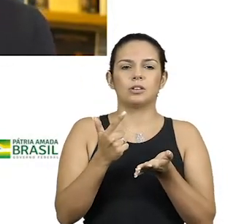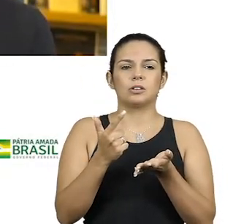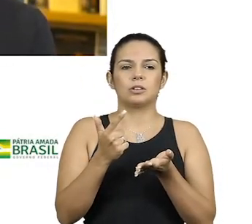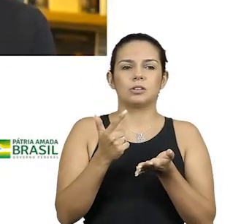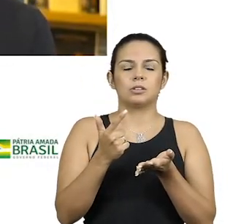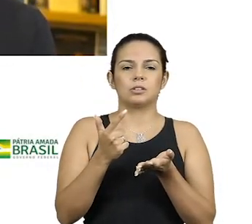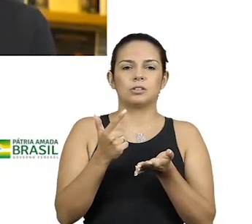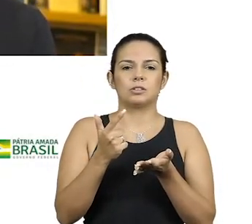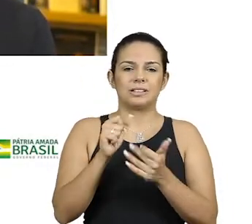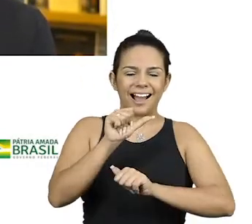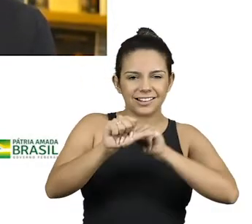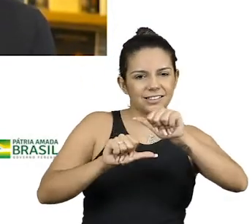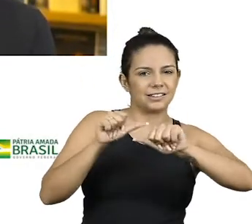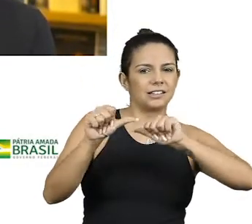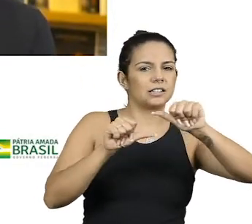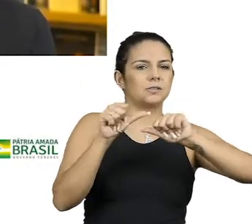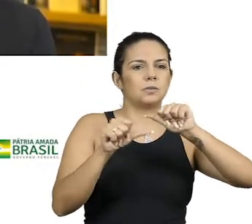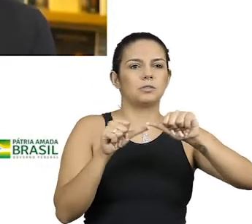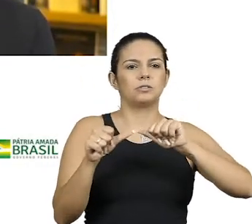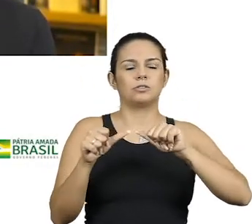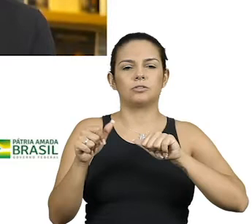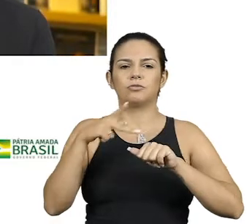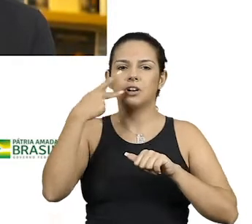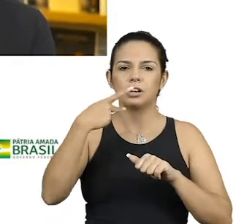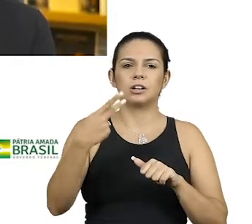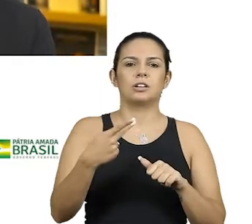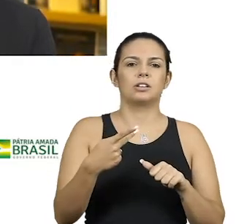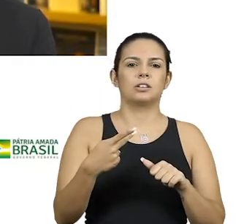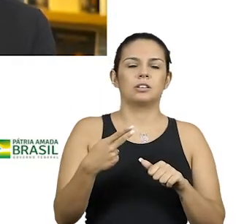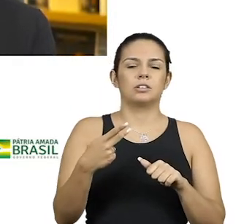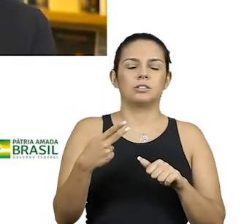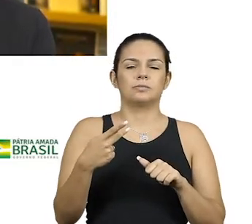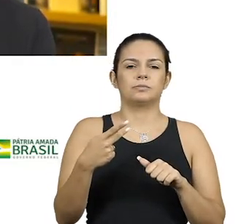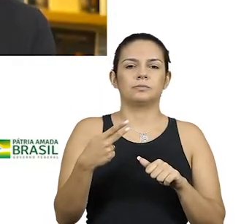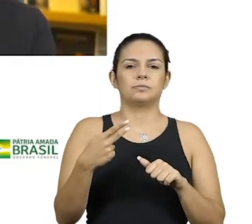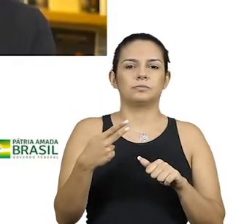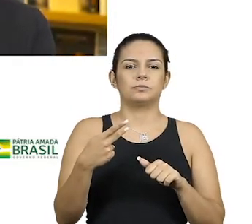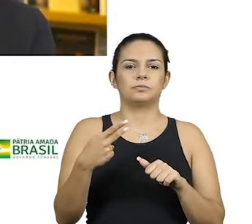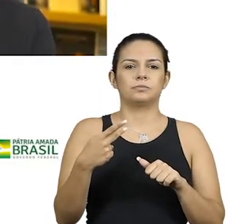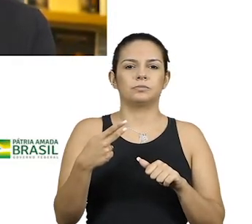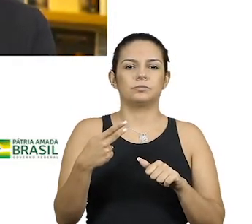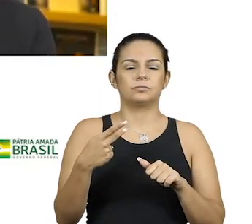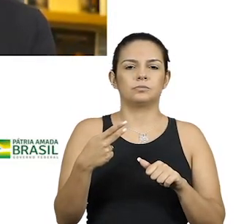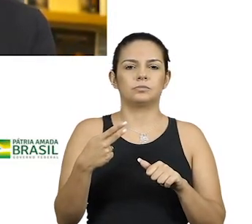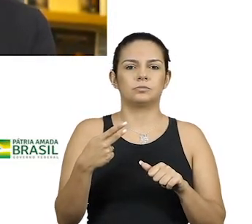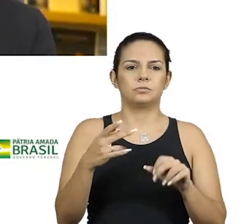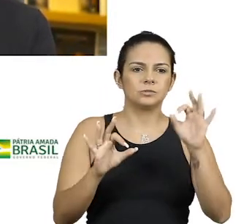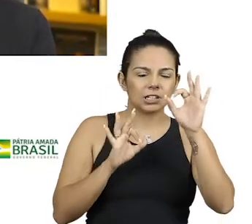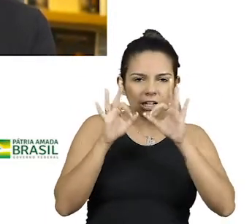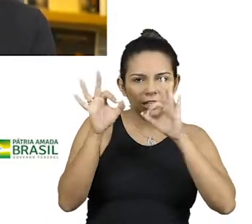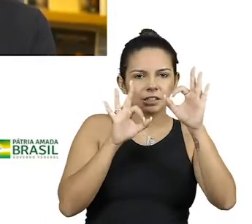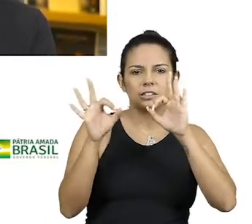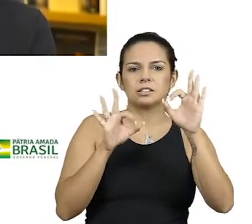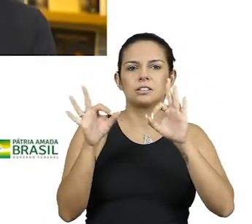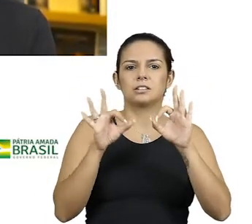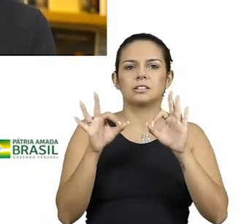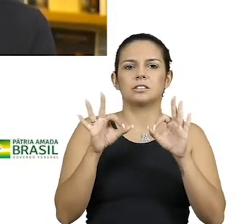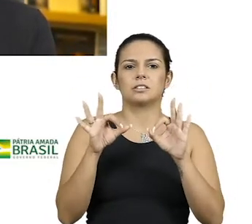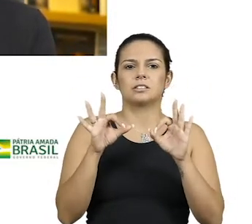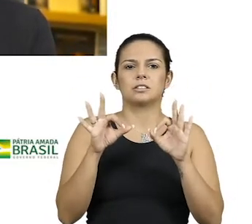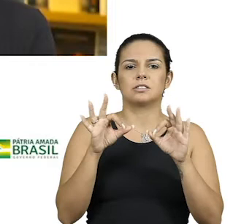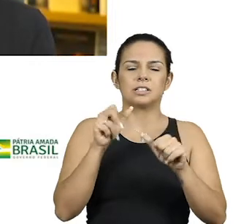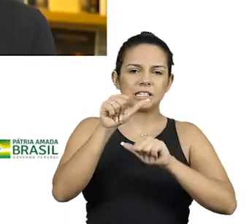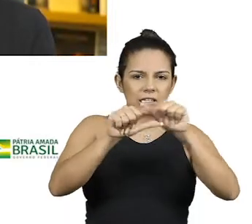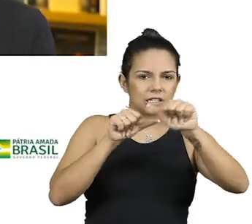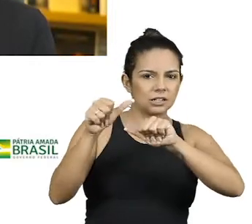medida, as transformações. Você fala da moral, vou até tirar o nome. Fala assim, da questão de analisar e ponderar sobre